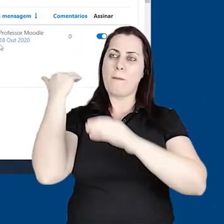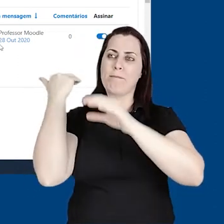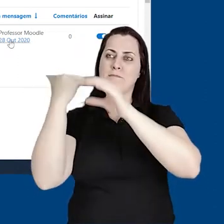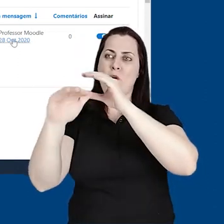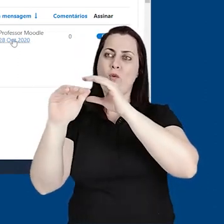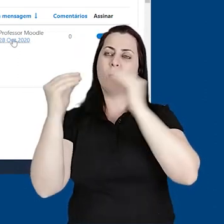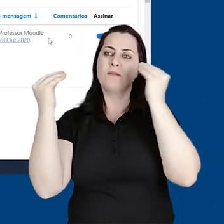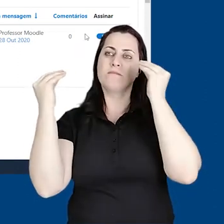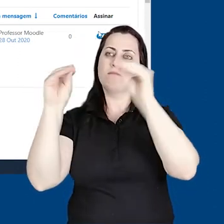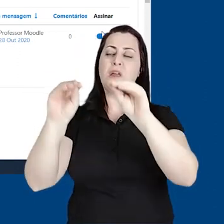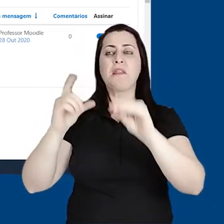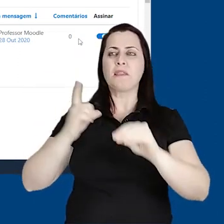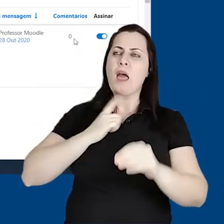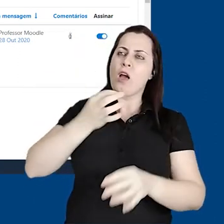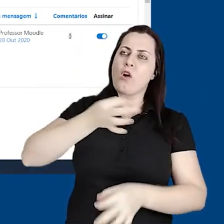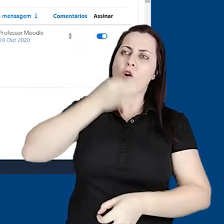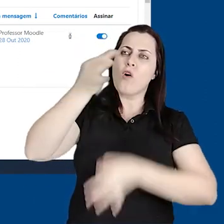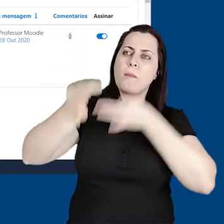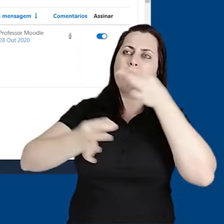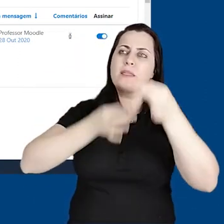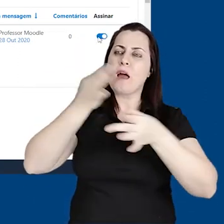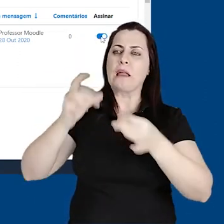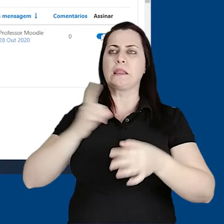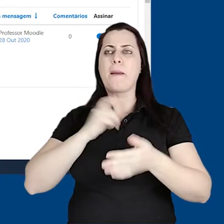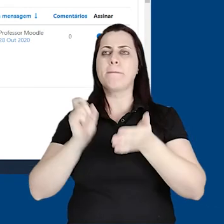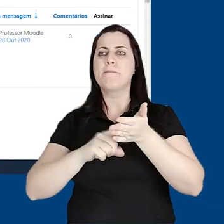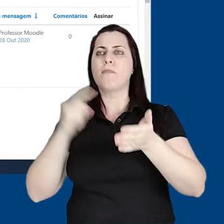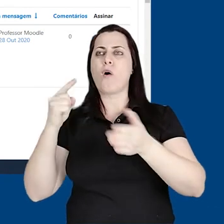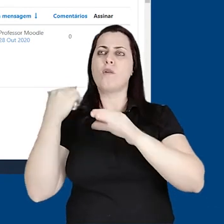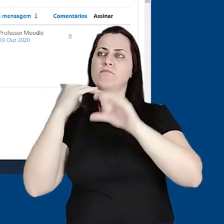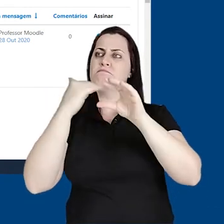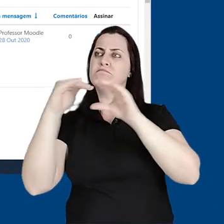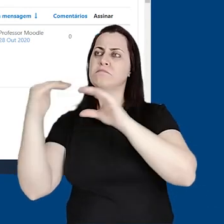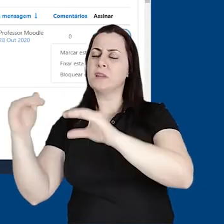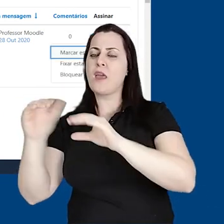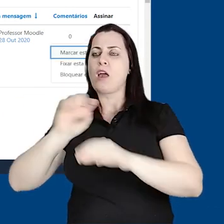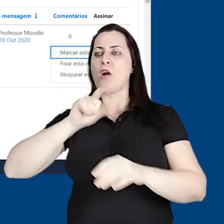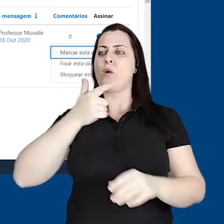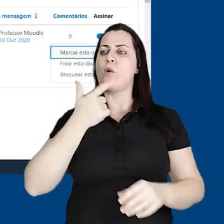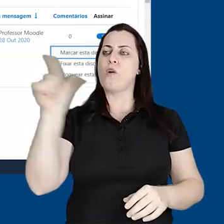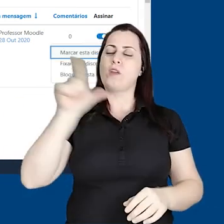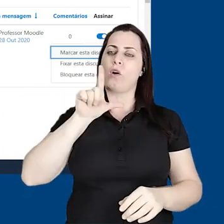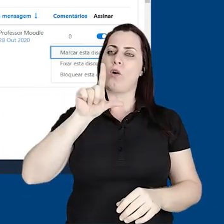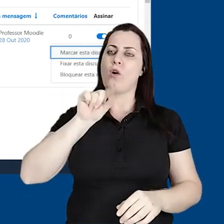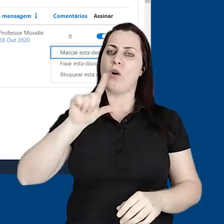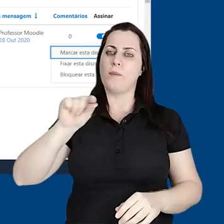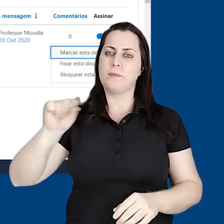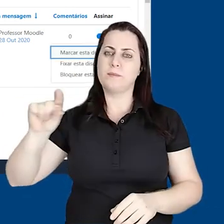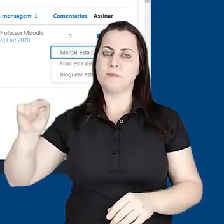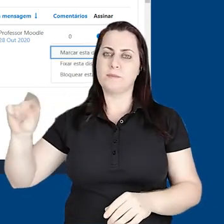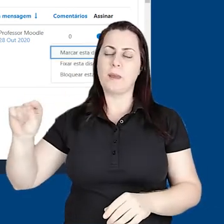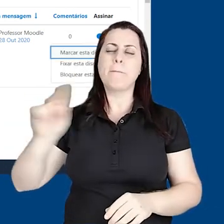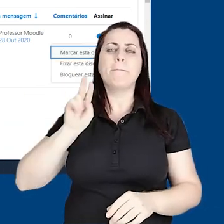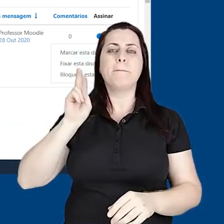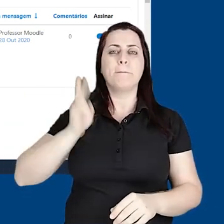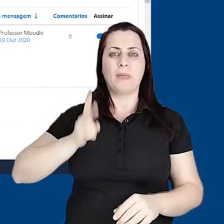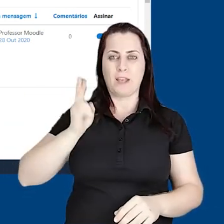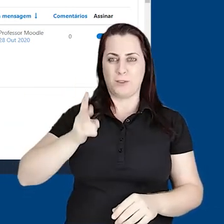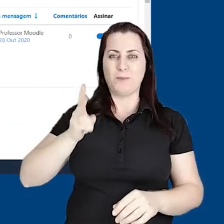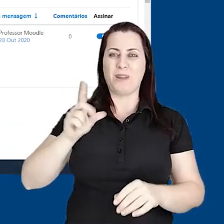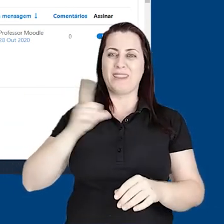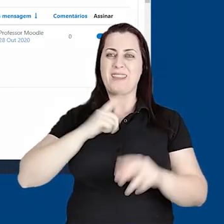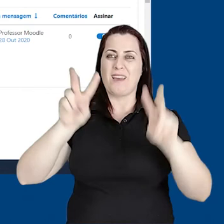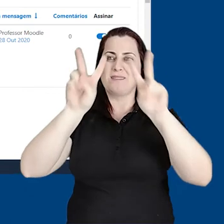a última pessoa que fez uma postagem, se existem comentários, assinatura e outras opções, seguindo a linha